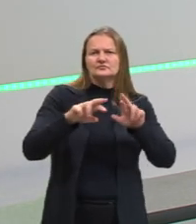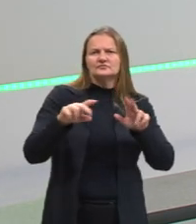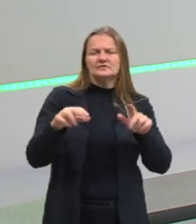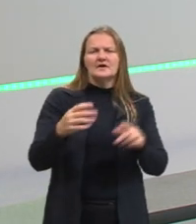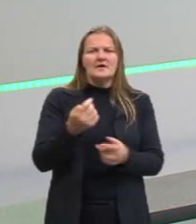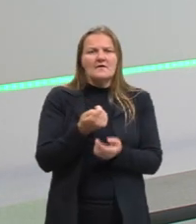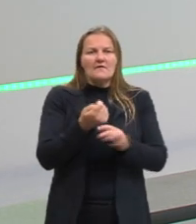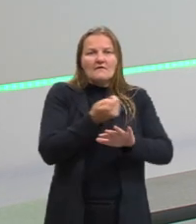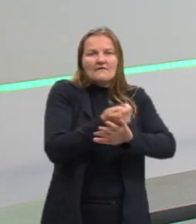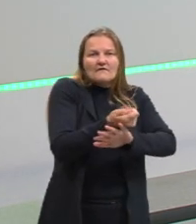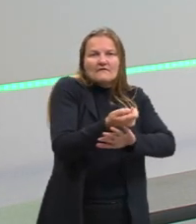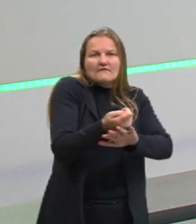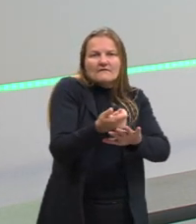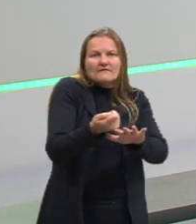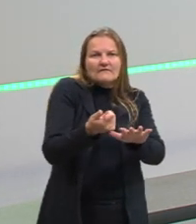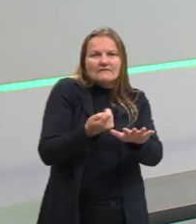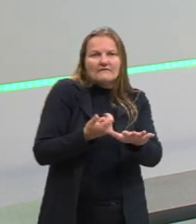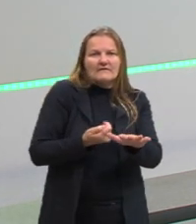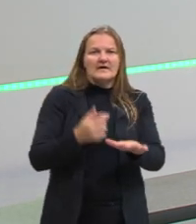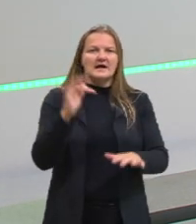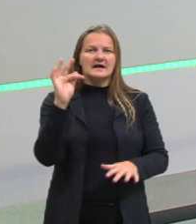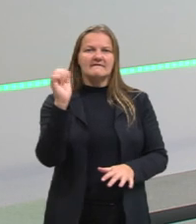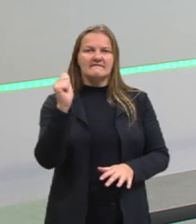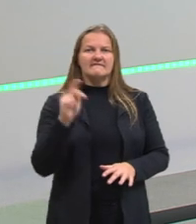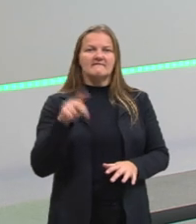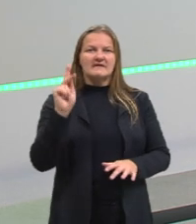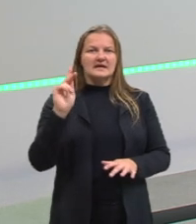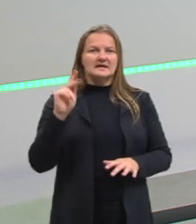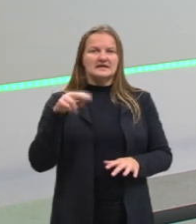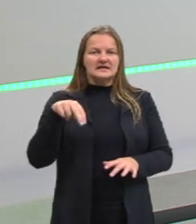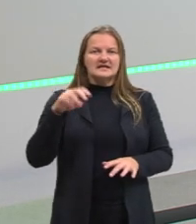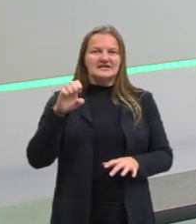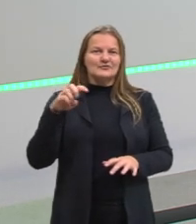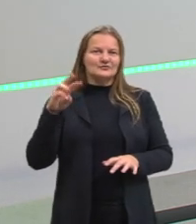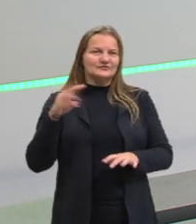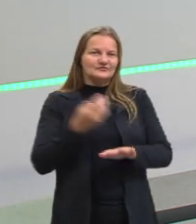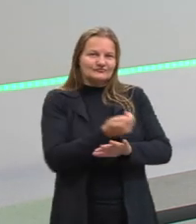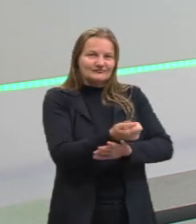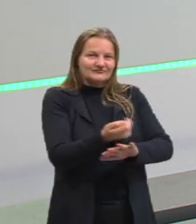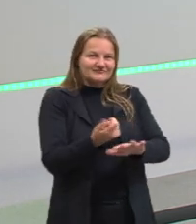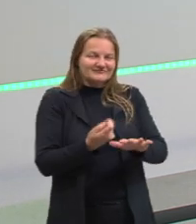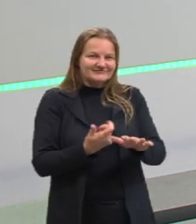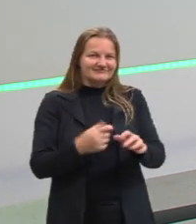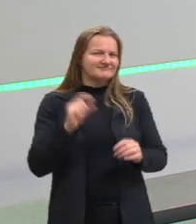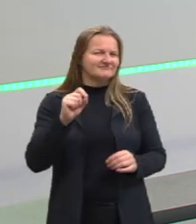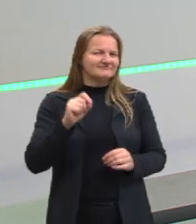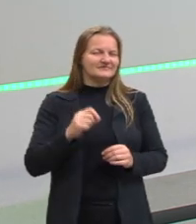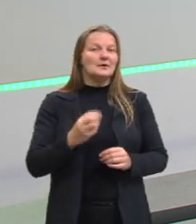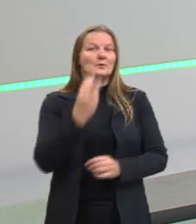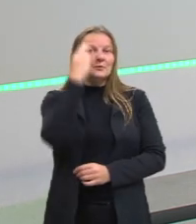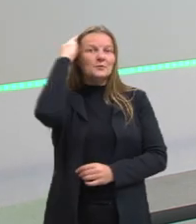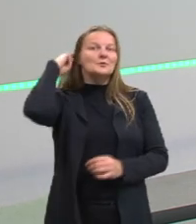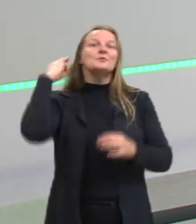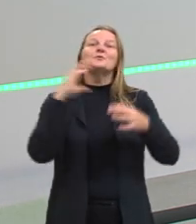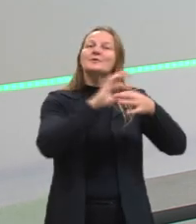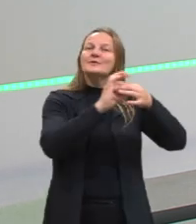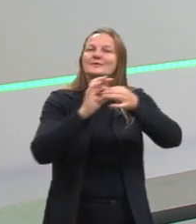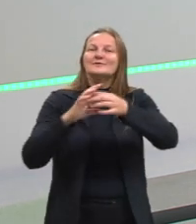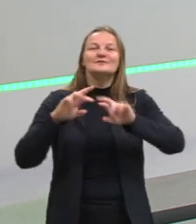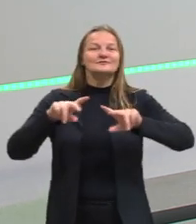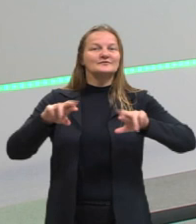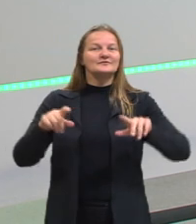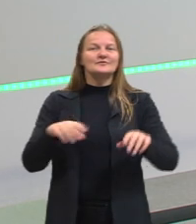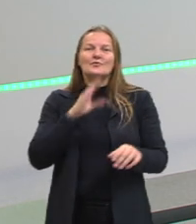que a gente escuta falar, tá? Mas o contexto histórico do Newton era outro, né? Muito tempo atrás, ele não se tinha tanto